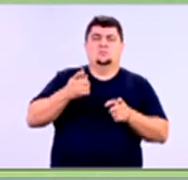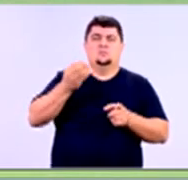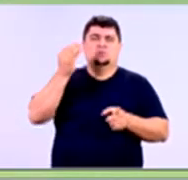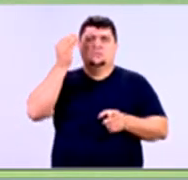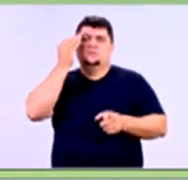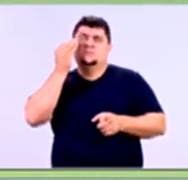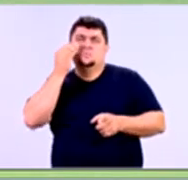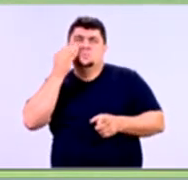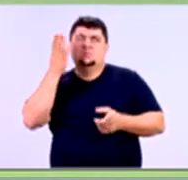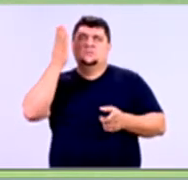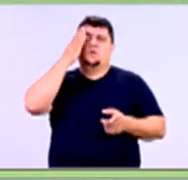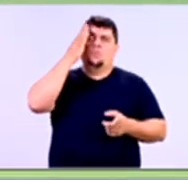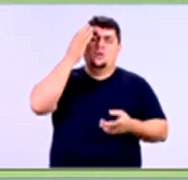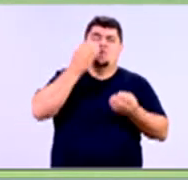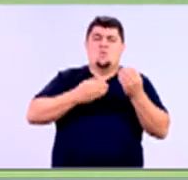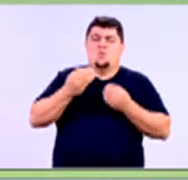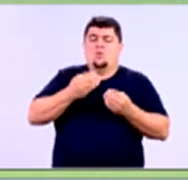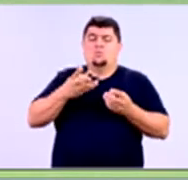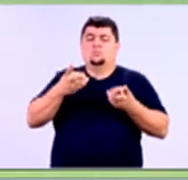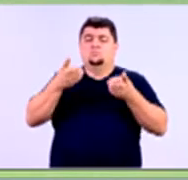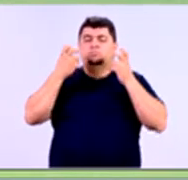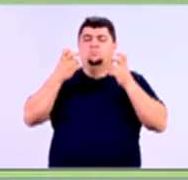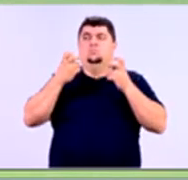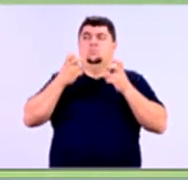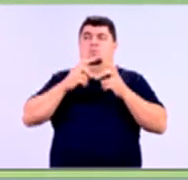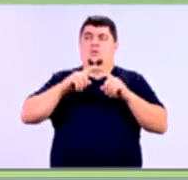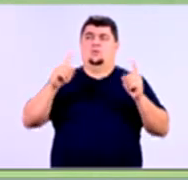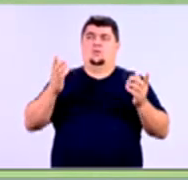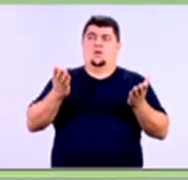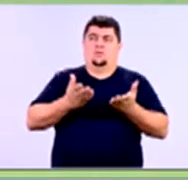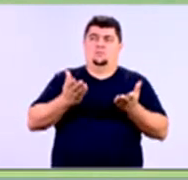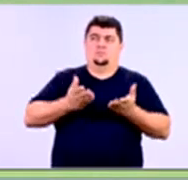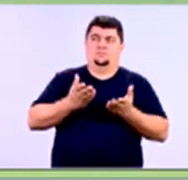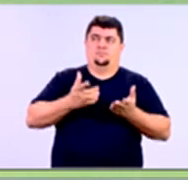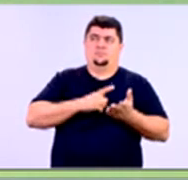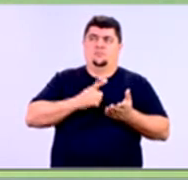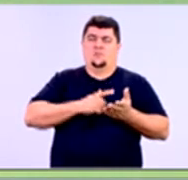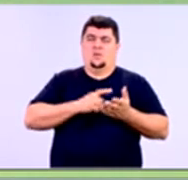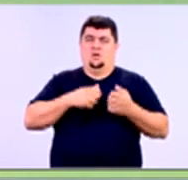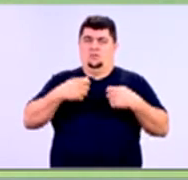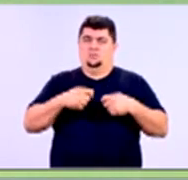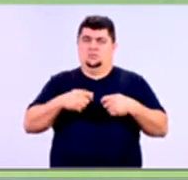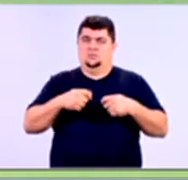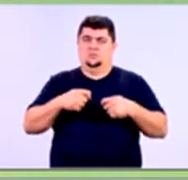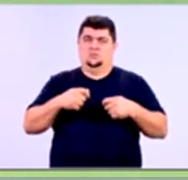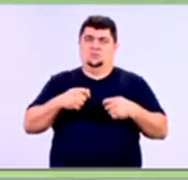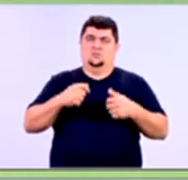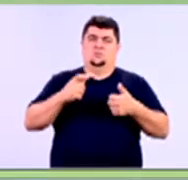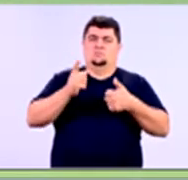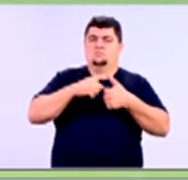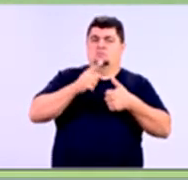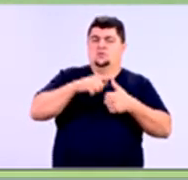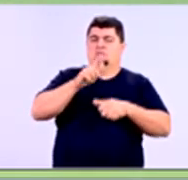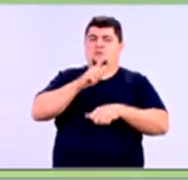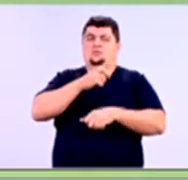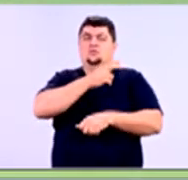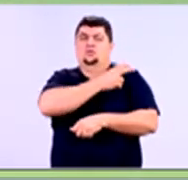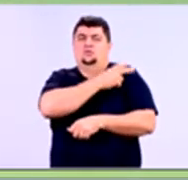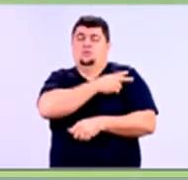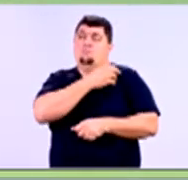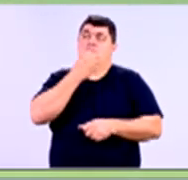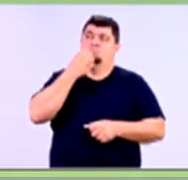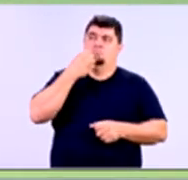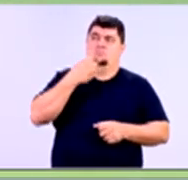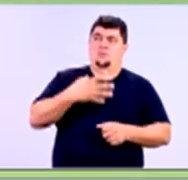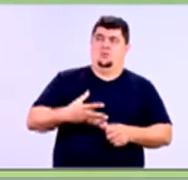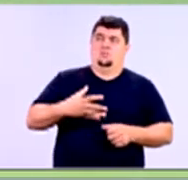fazer a mensuração desse risco. A gente vai depender, uma boa gerenciamento e uma boa mensuração de risco vai